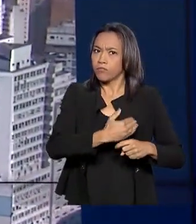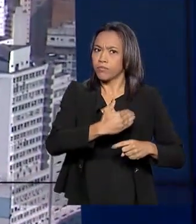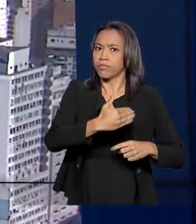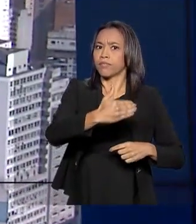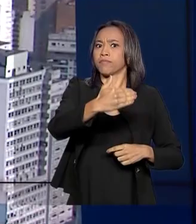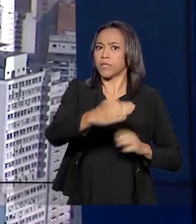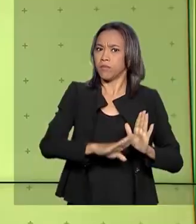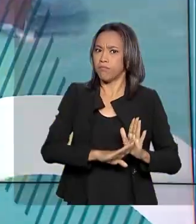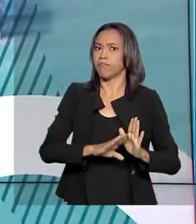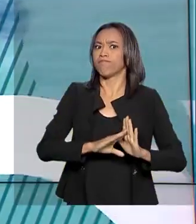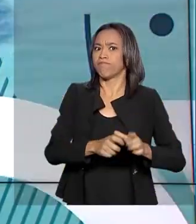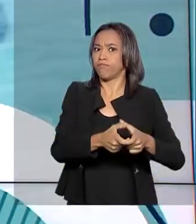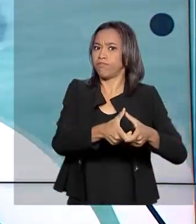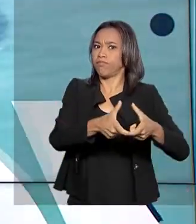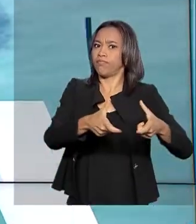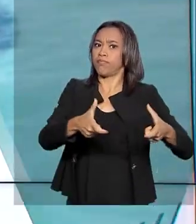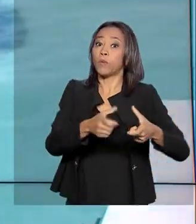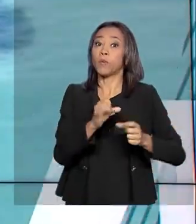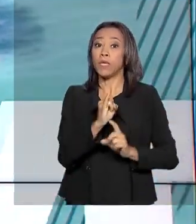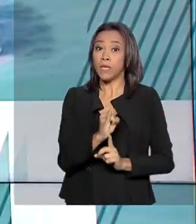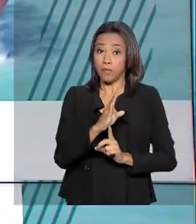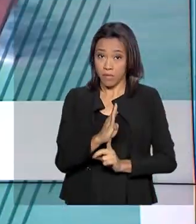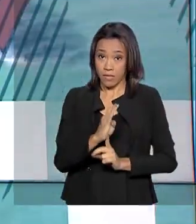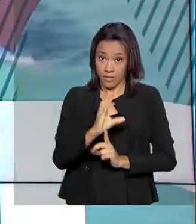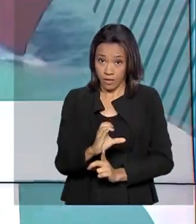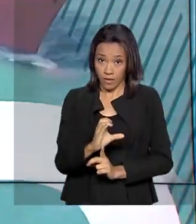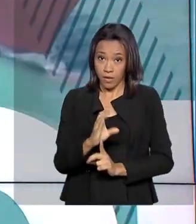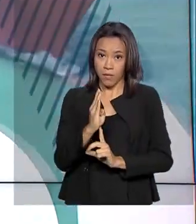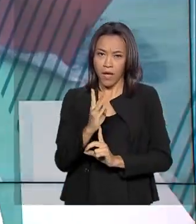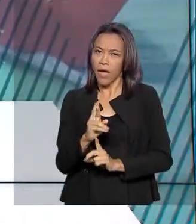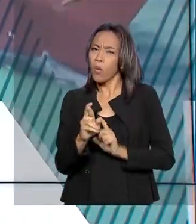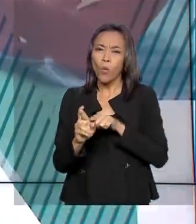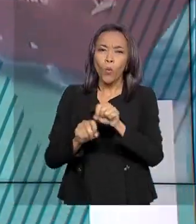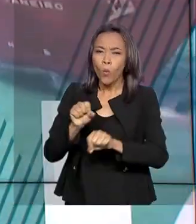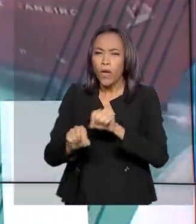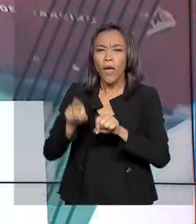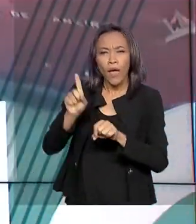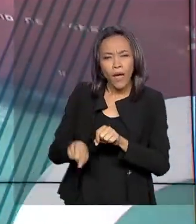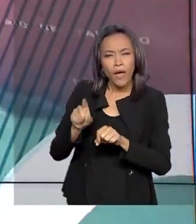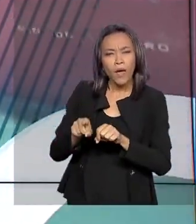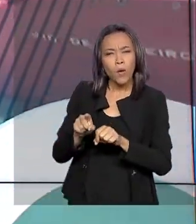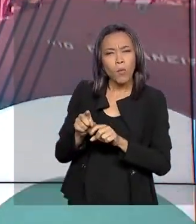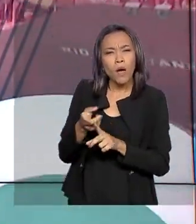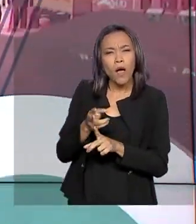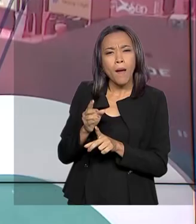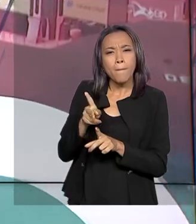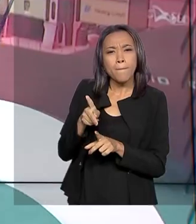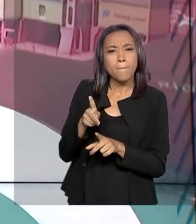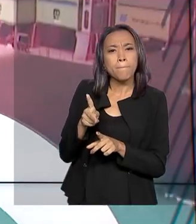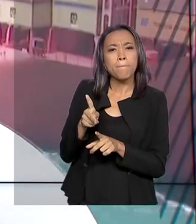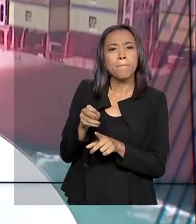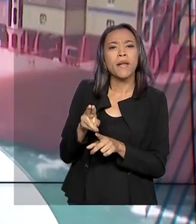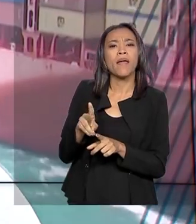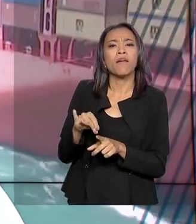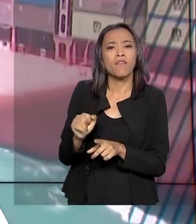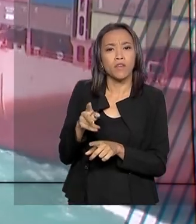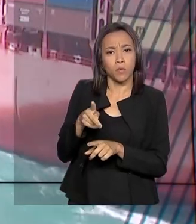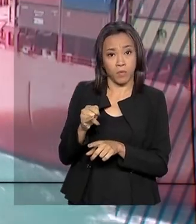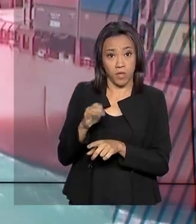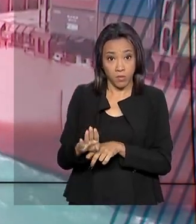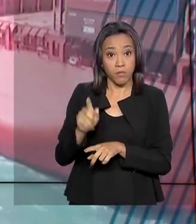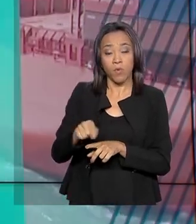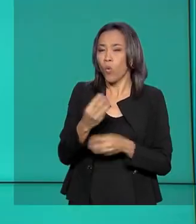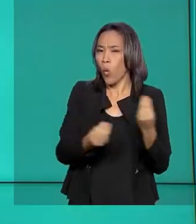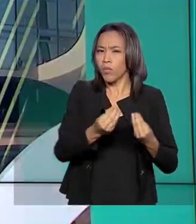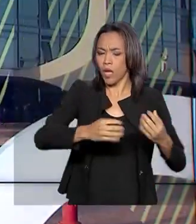registra expansão. O IBC-BR é considerado uma prévia do PIB e traz informações sobre o nível de atividade econômica da